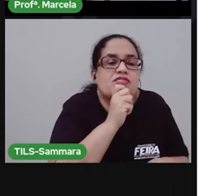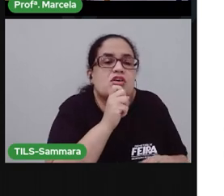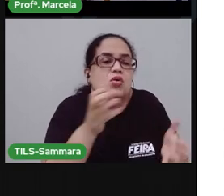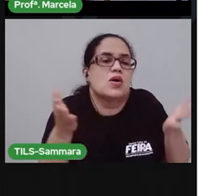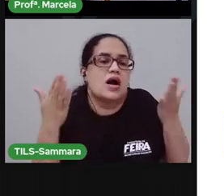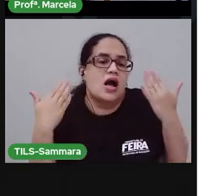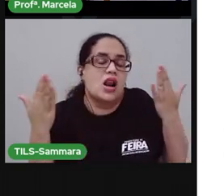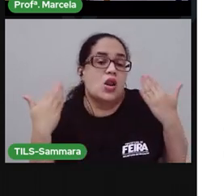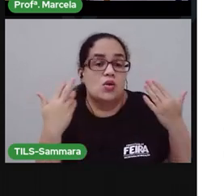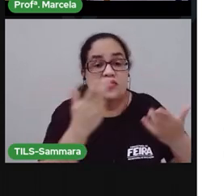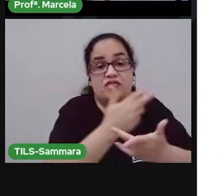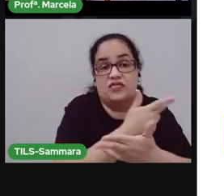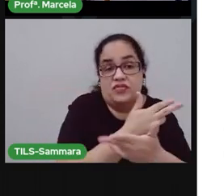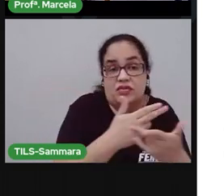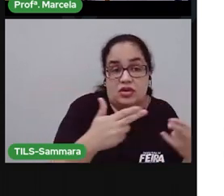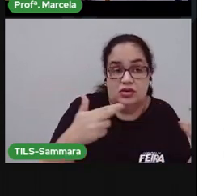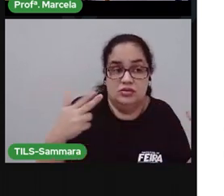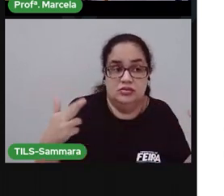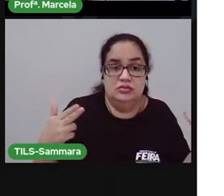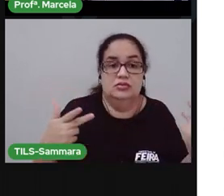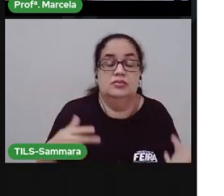Várias sensações, né?